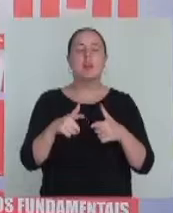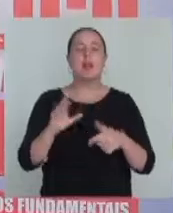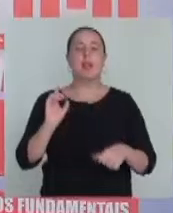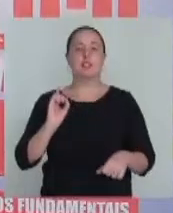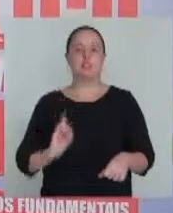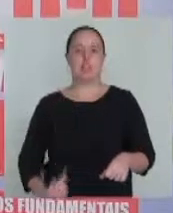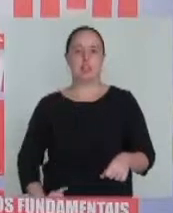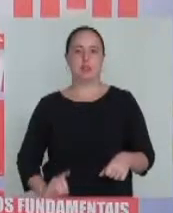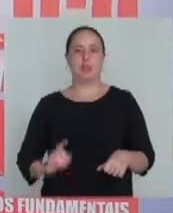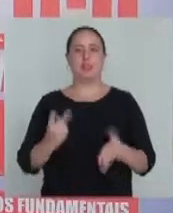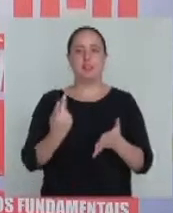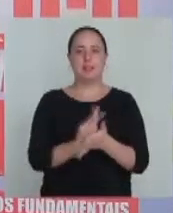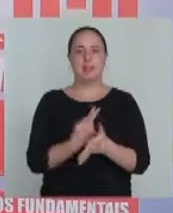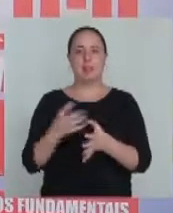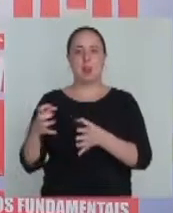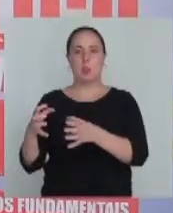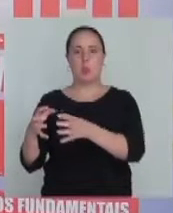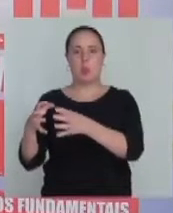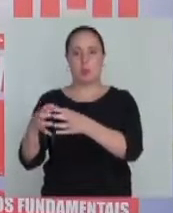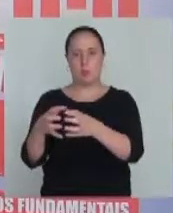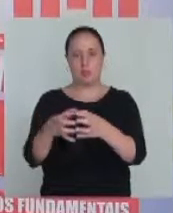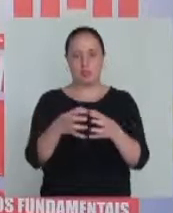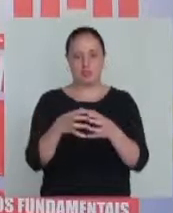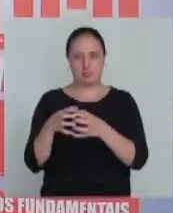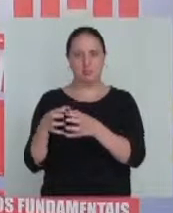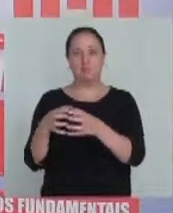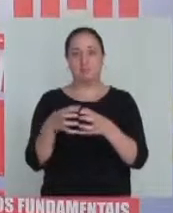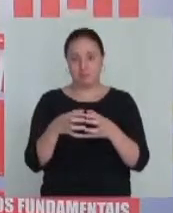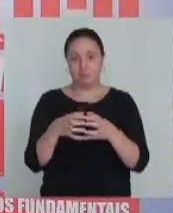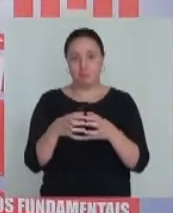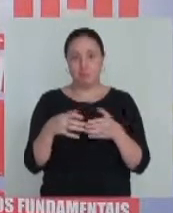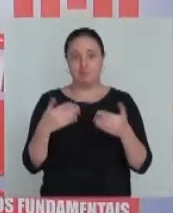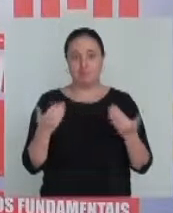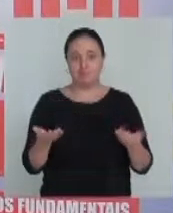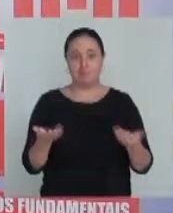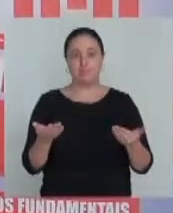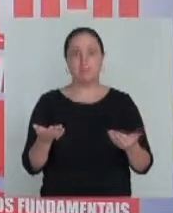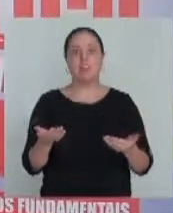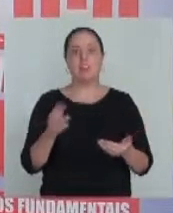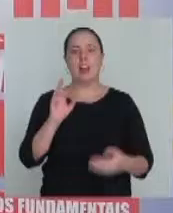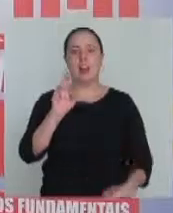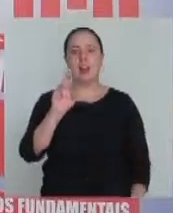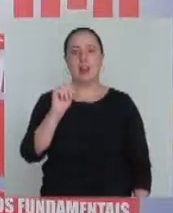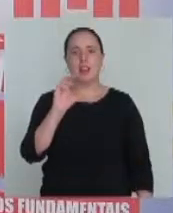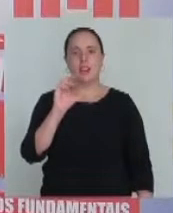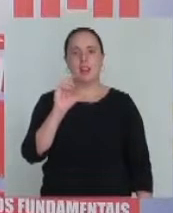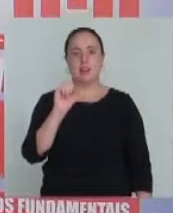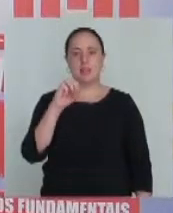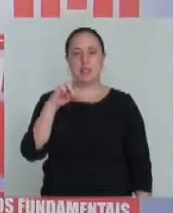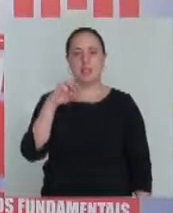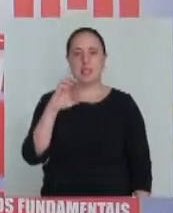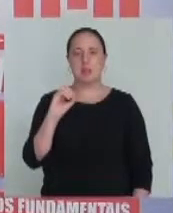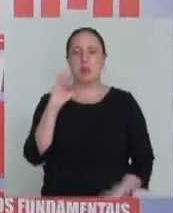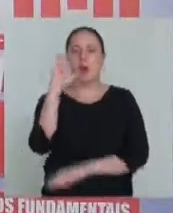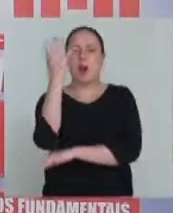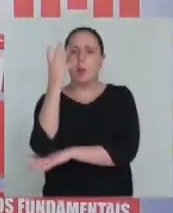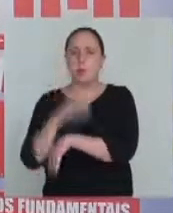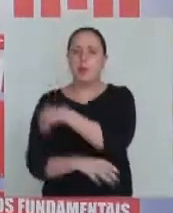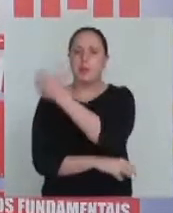que estão acontecendo nas comunidades e o racismo